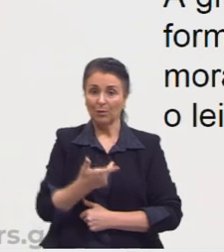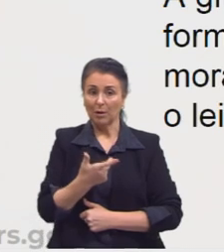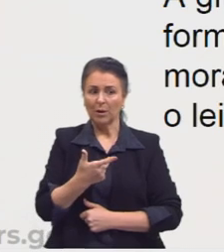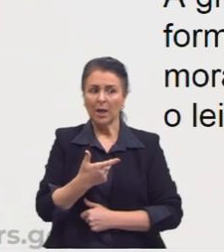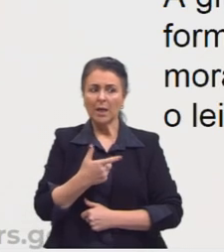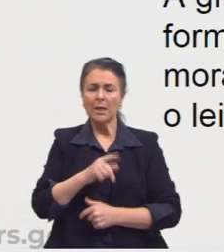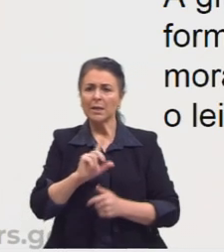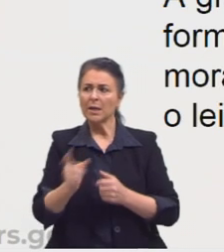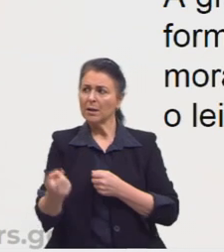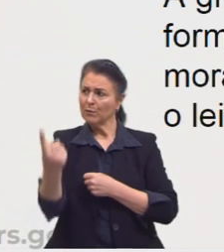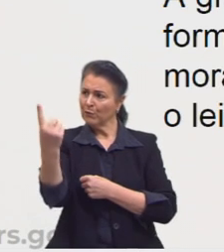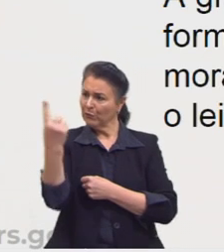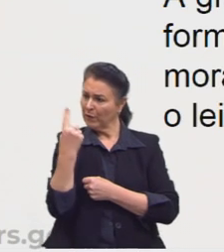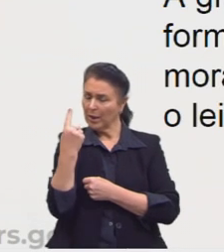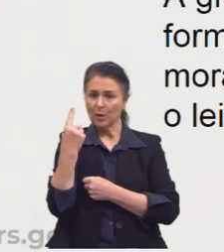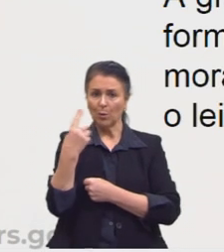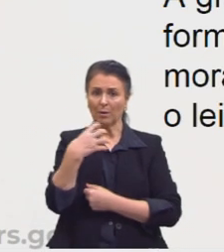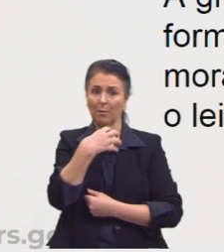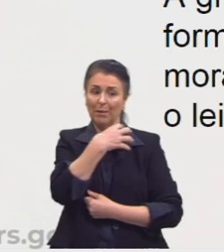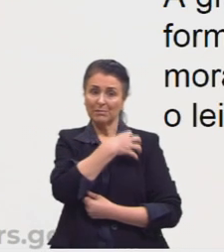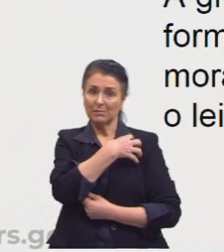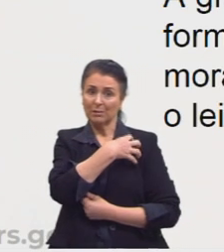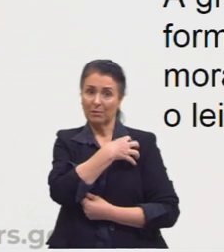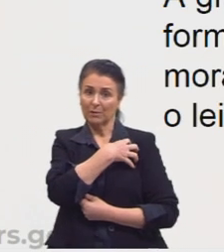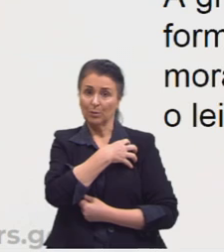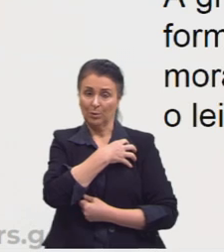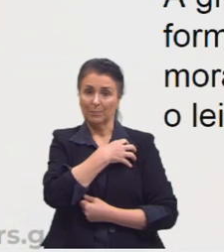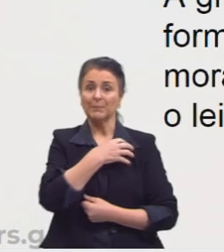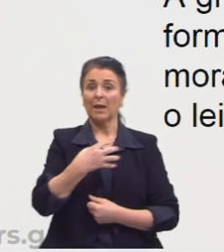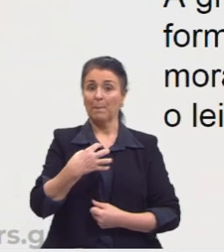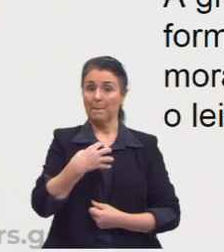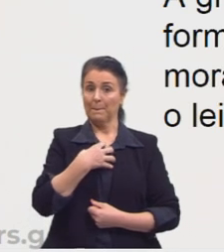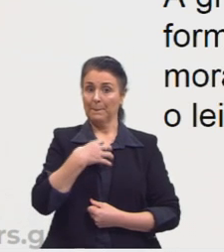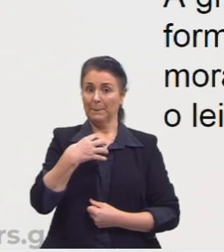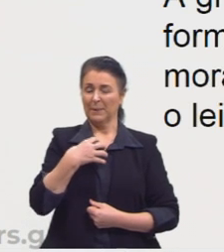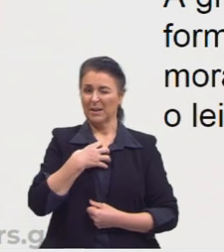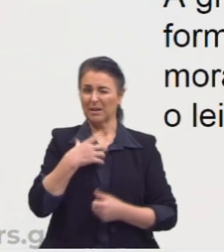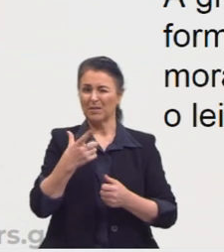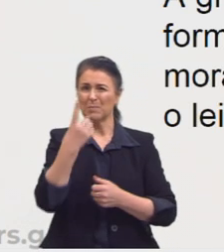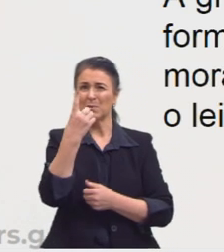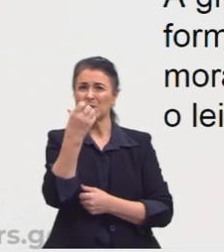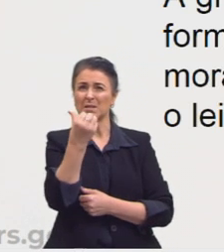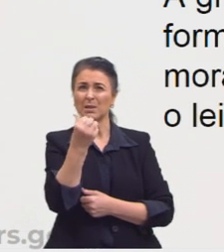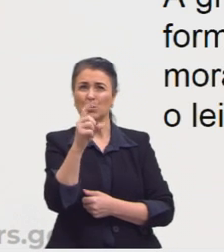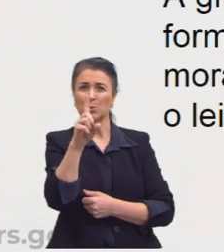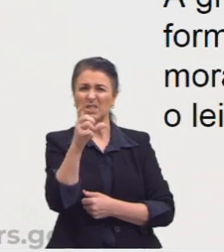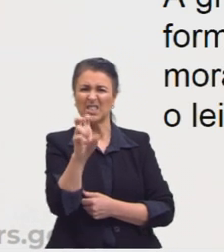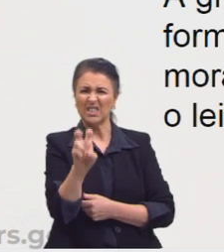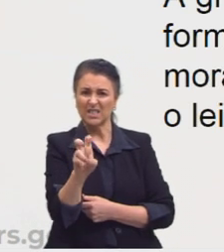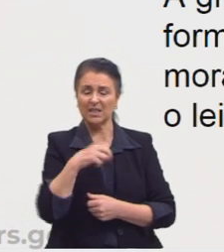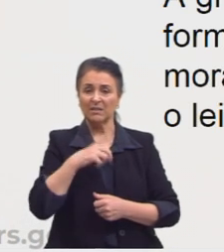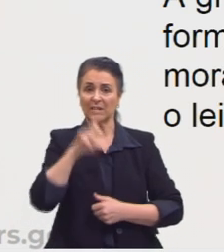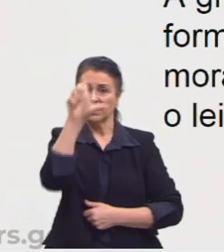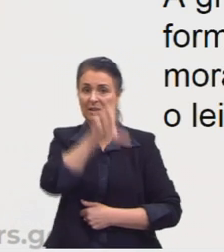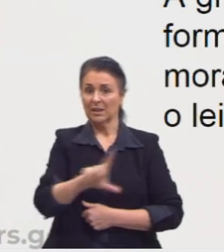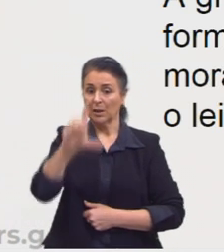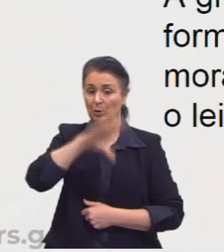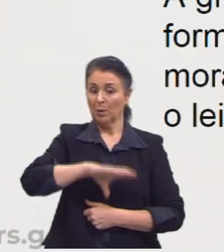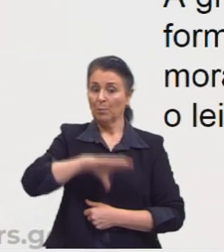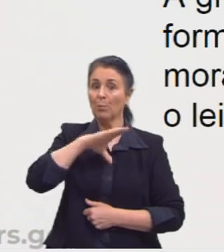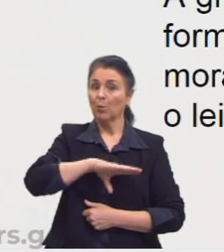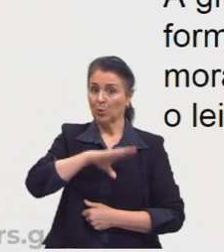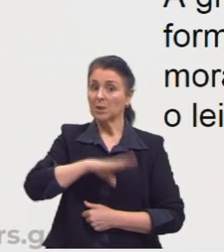Salvador para atuar como escrivão em 1615. Então ele faz parte da literatura portuguesa e da literatura